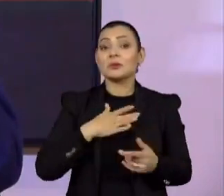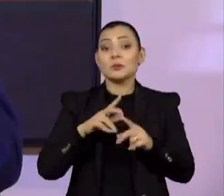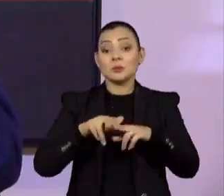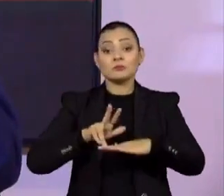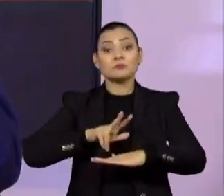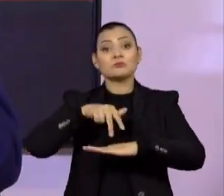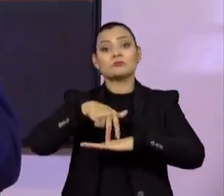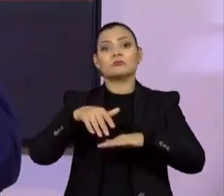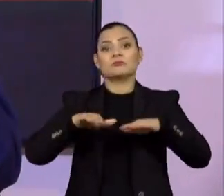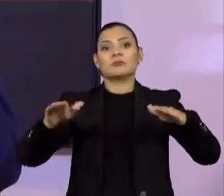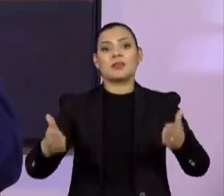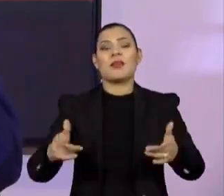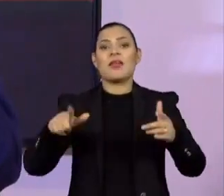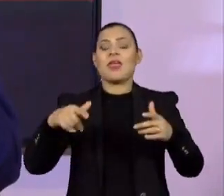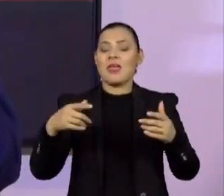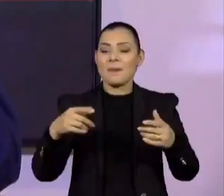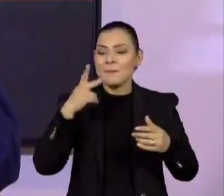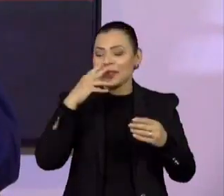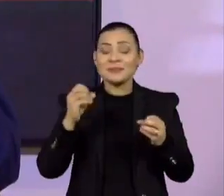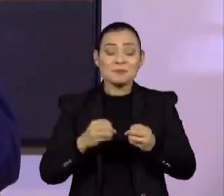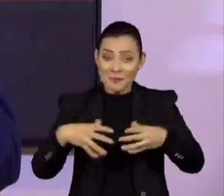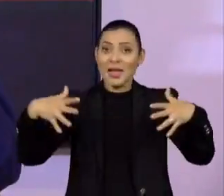o palco também é um lugar mágico.